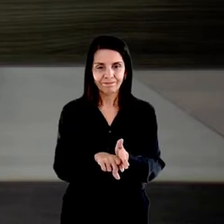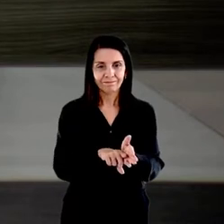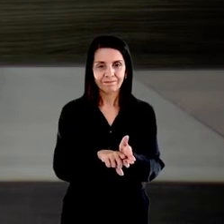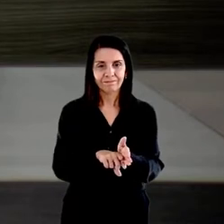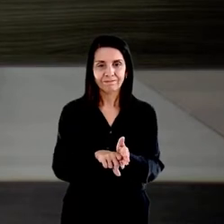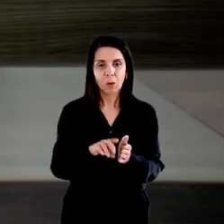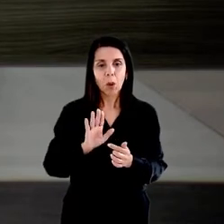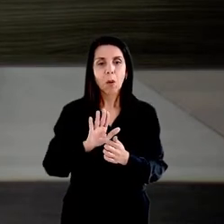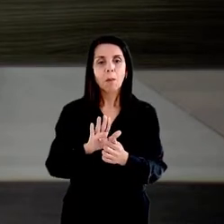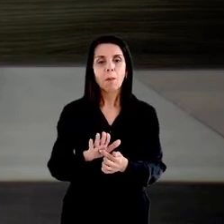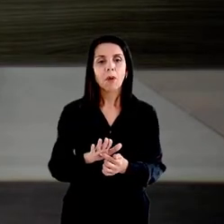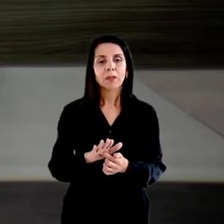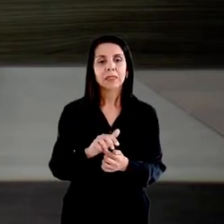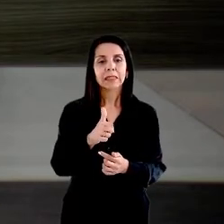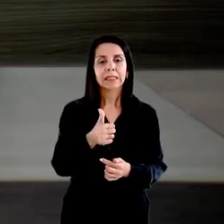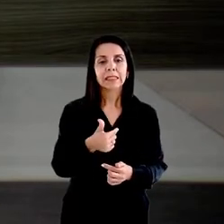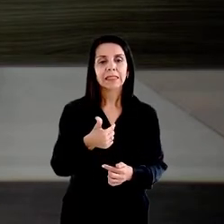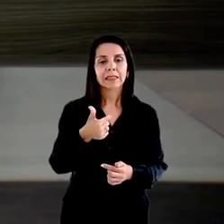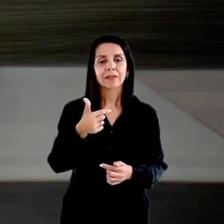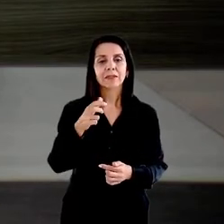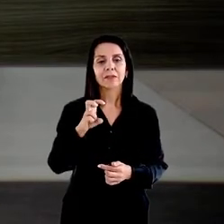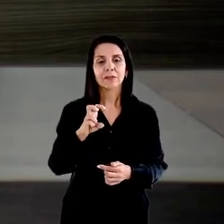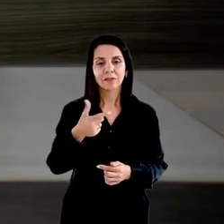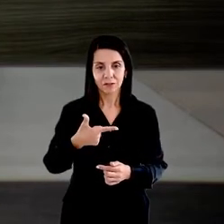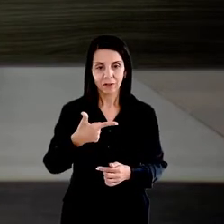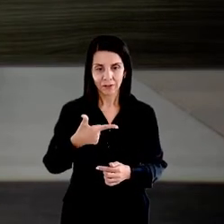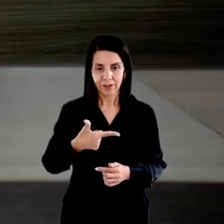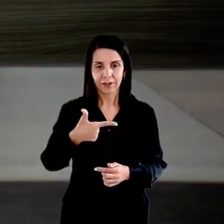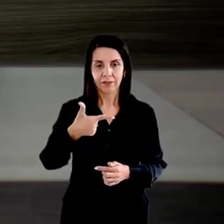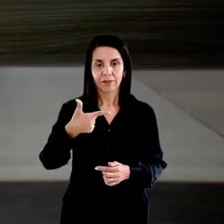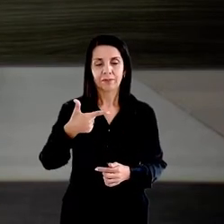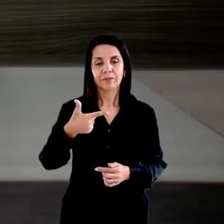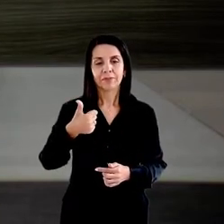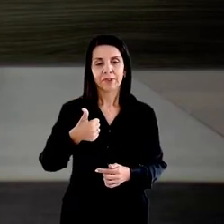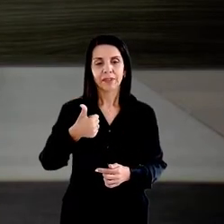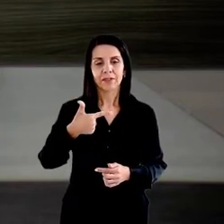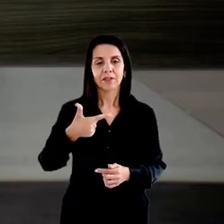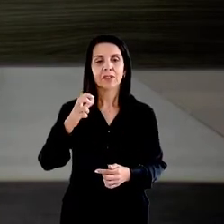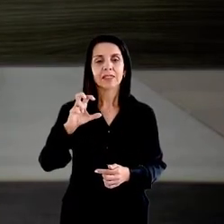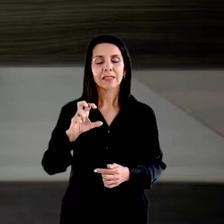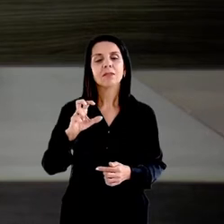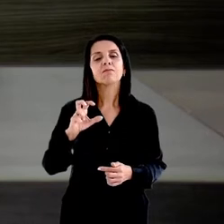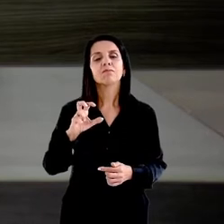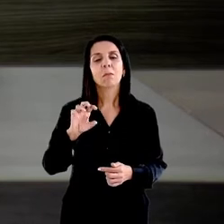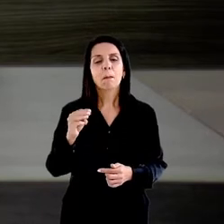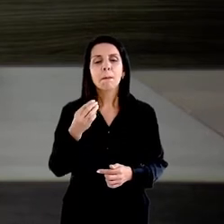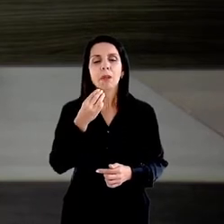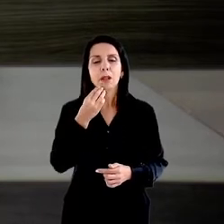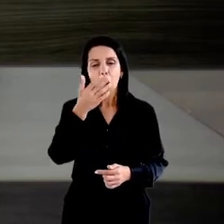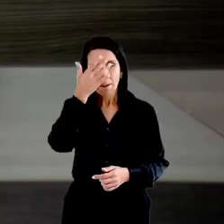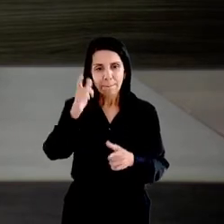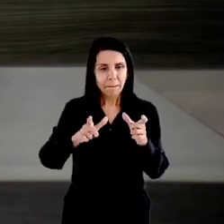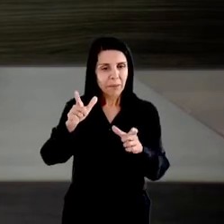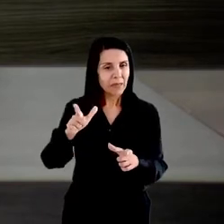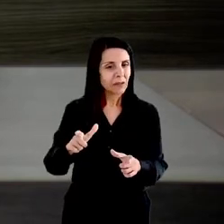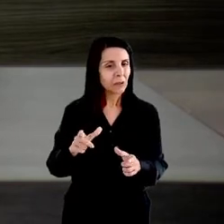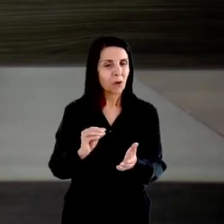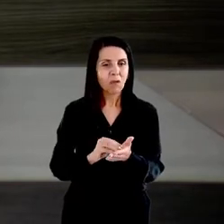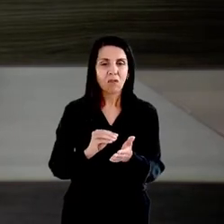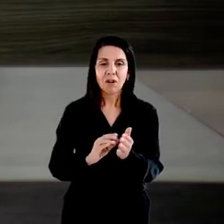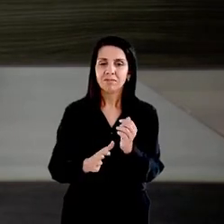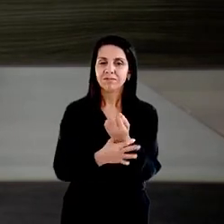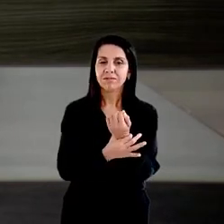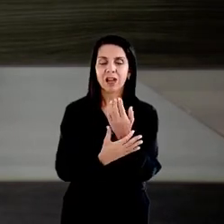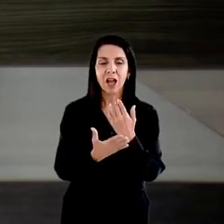milhões de brasileiros e brasileiras em insegurança alimentar, 33,1 milhões passando